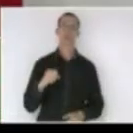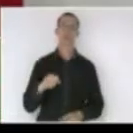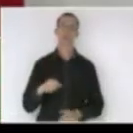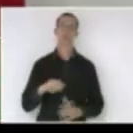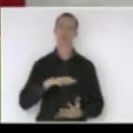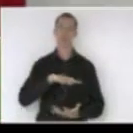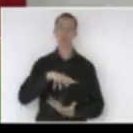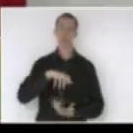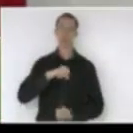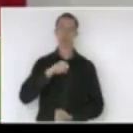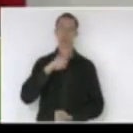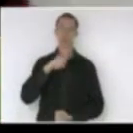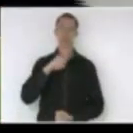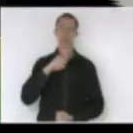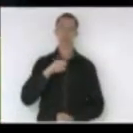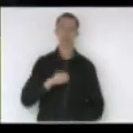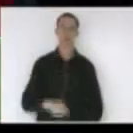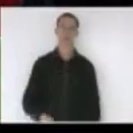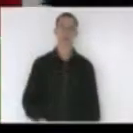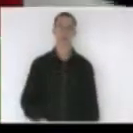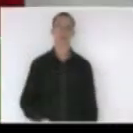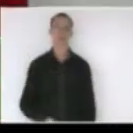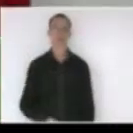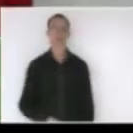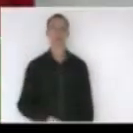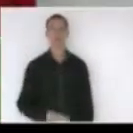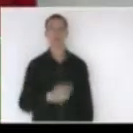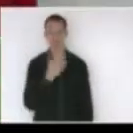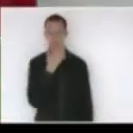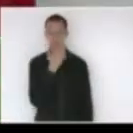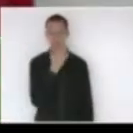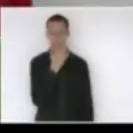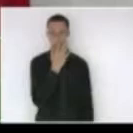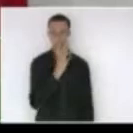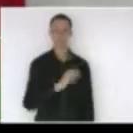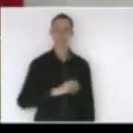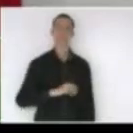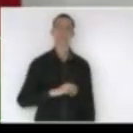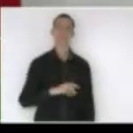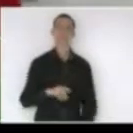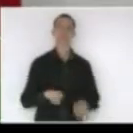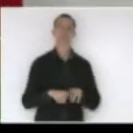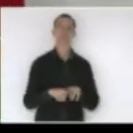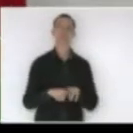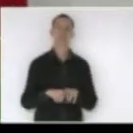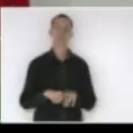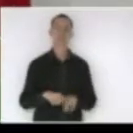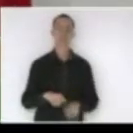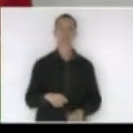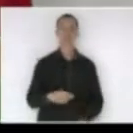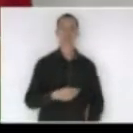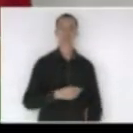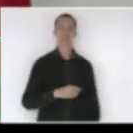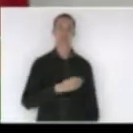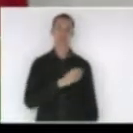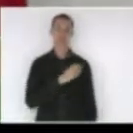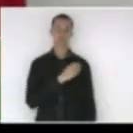e aqui uma participação efetiva do governo municipal